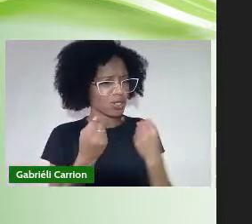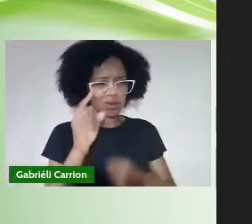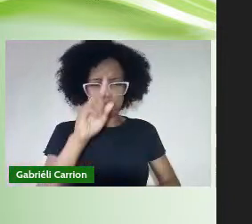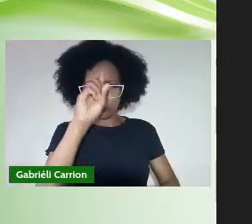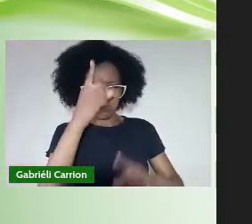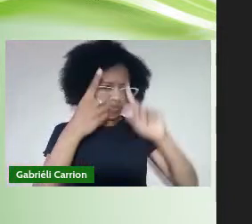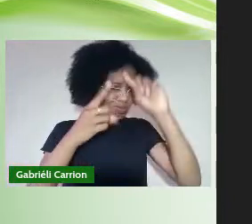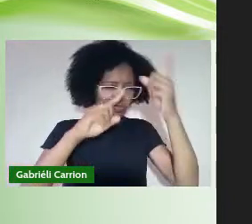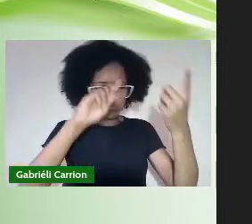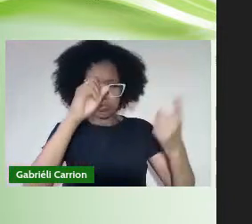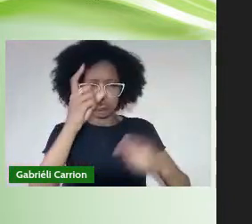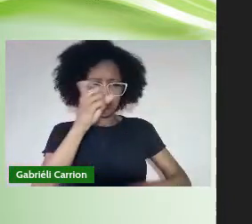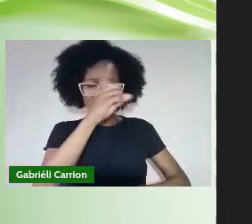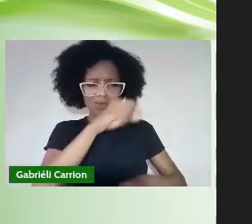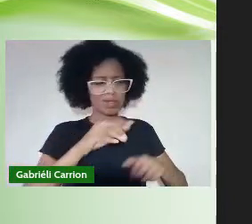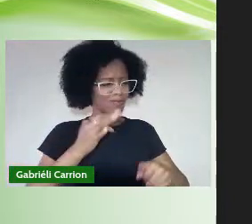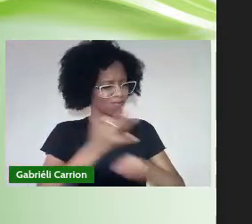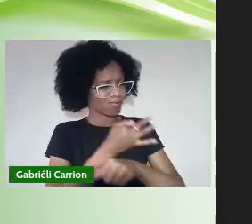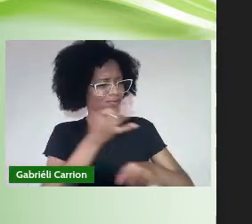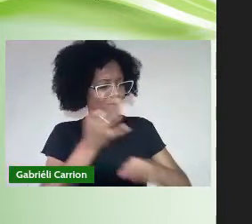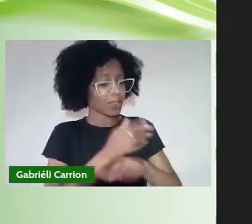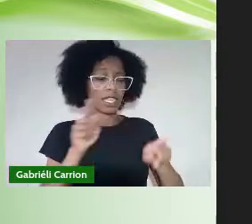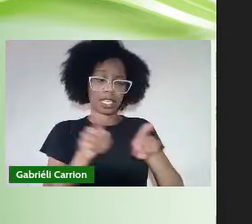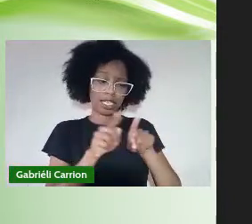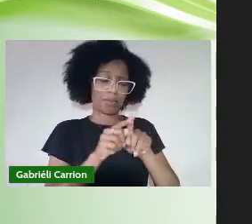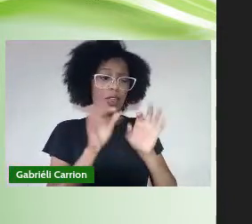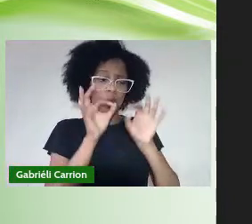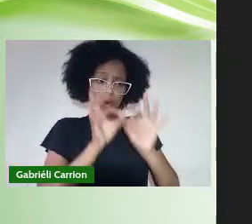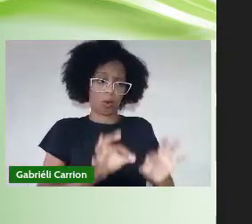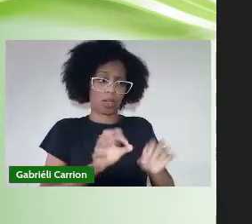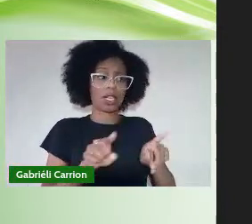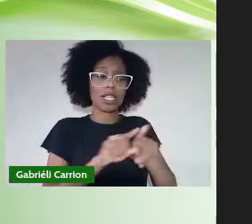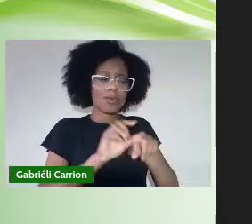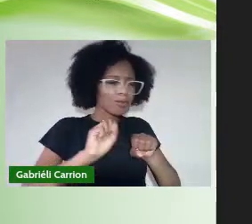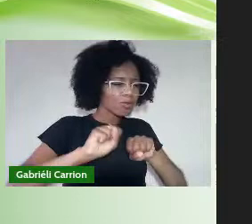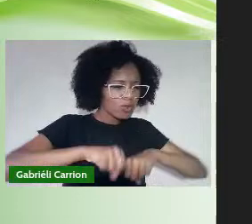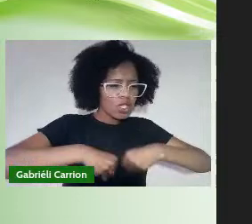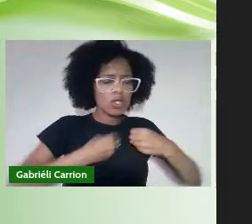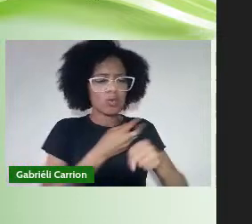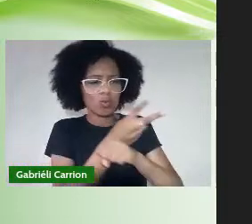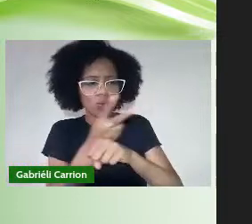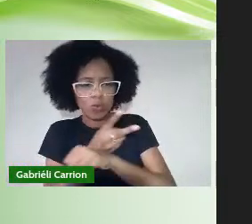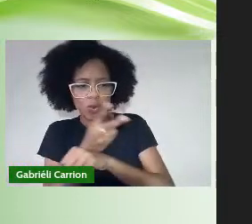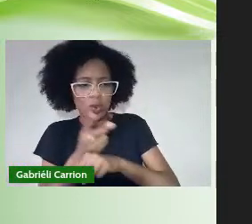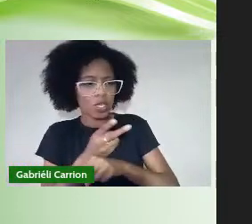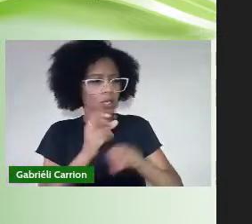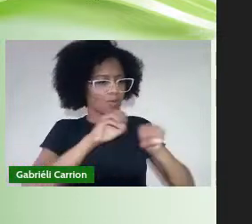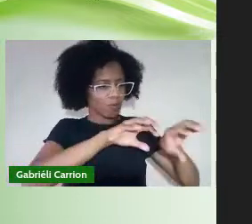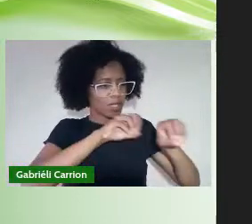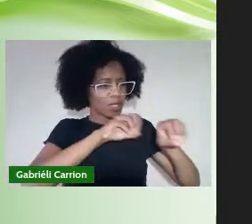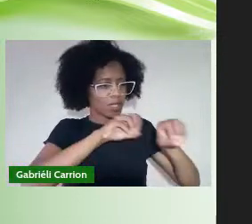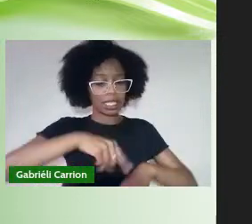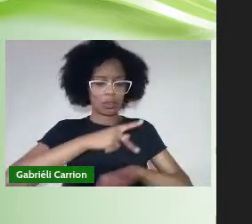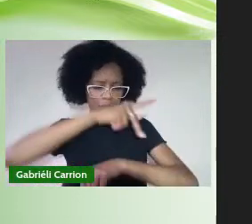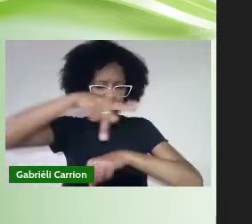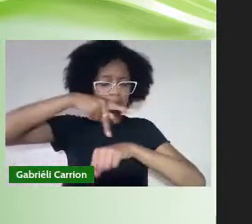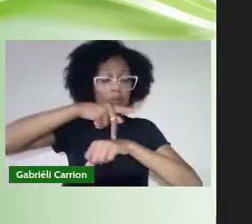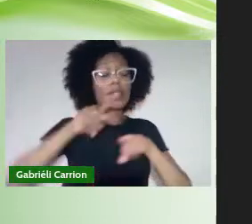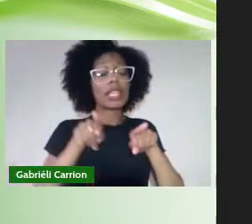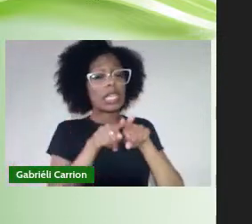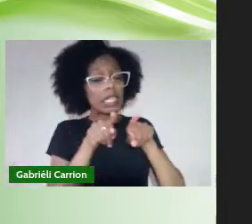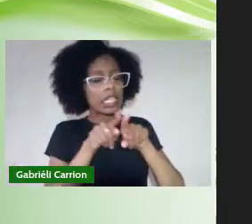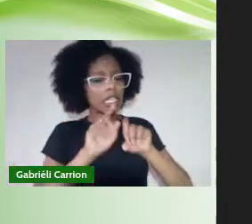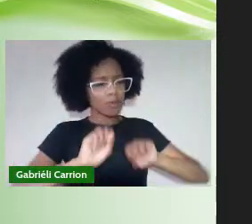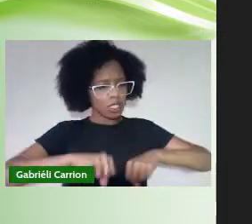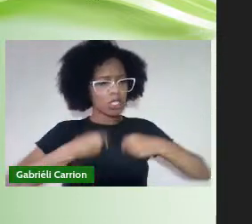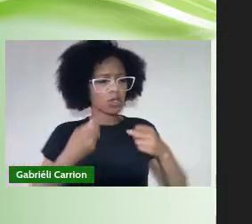Perseverança e com competência Buscando alternativas para o processo educacional em nosso país Estarei sempre engajado com